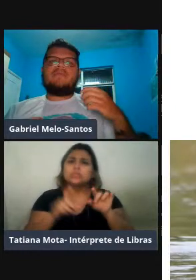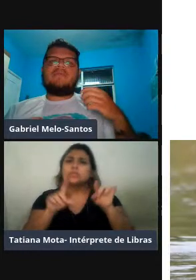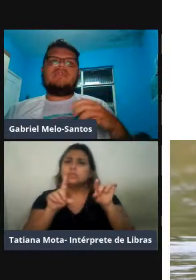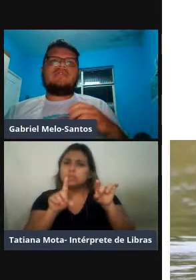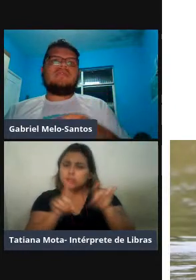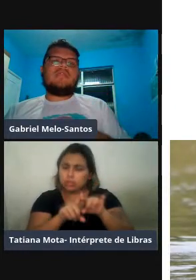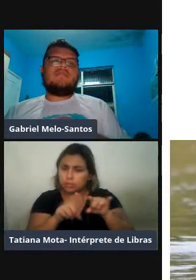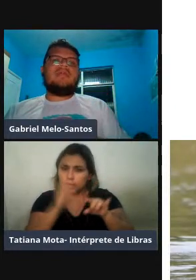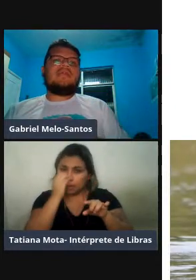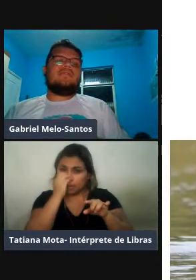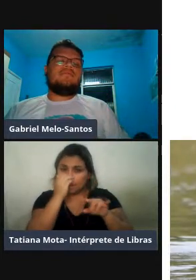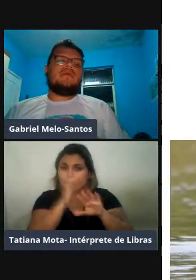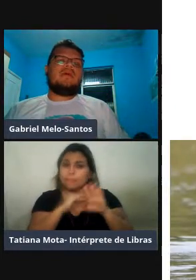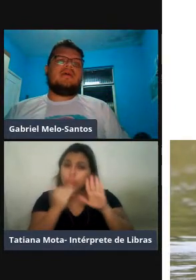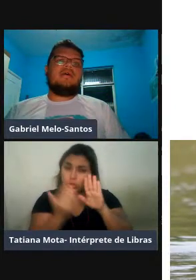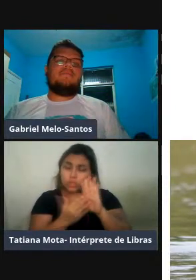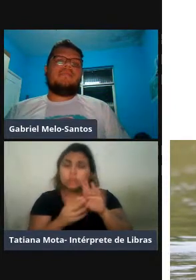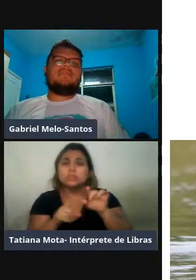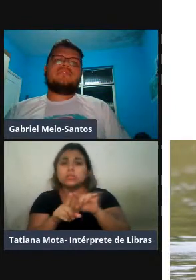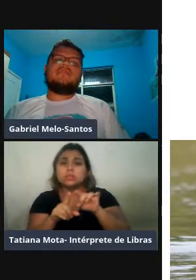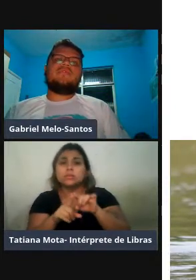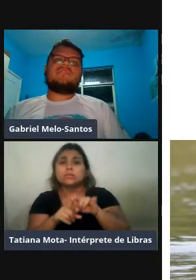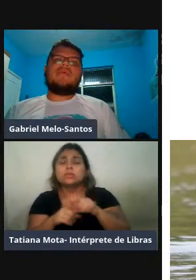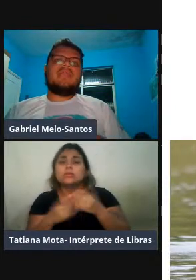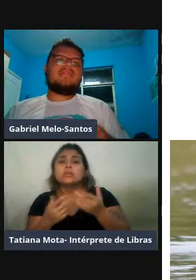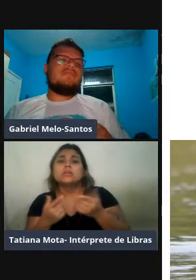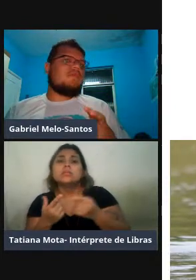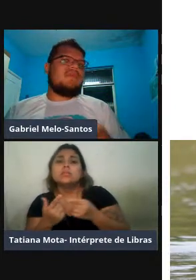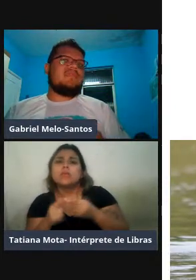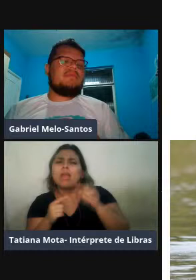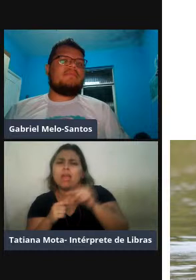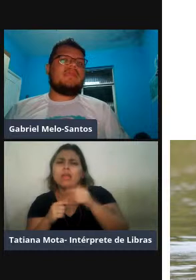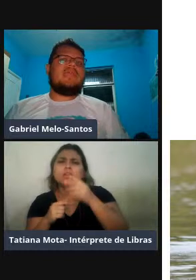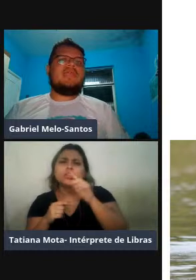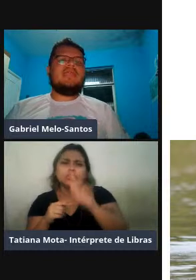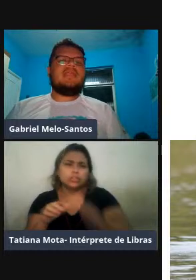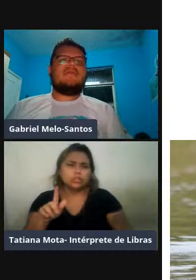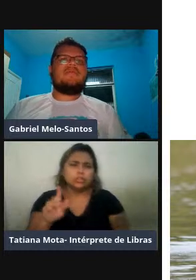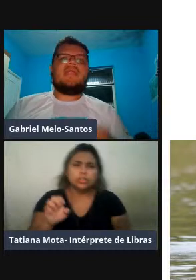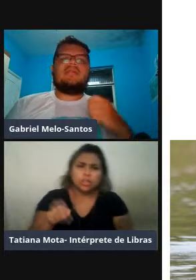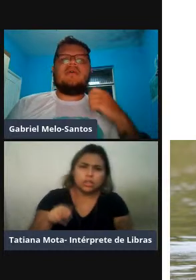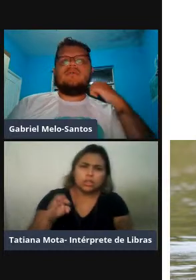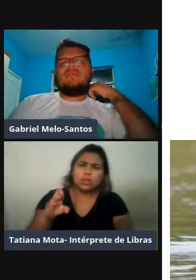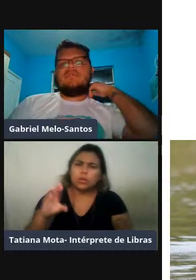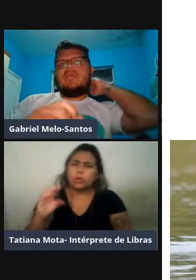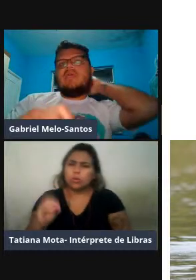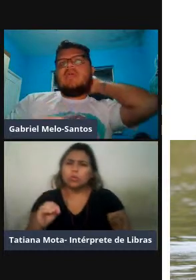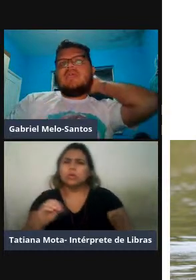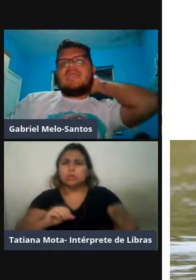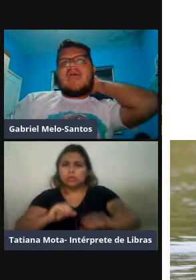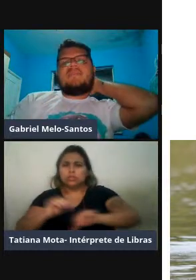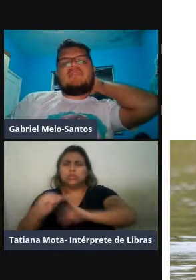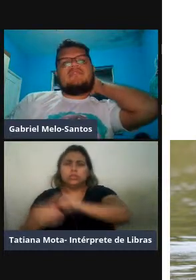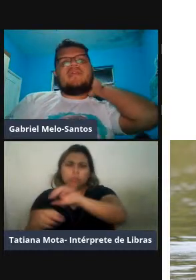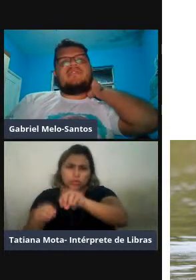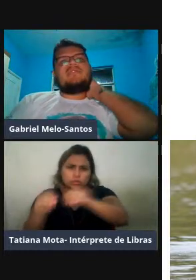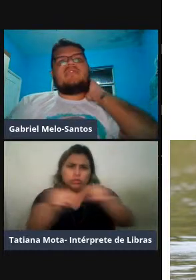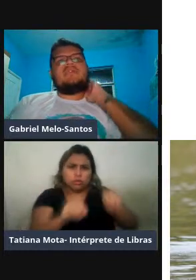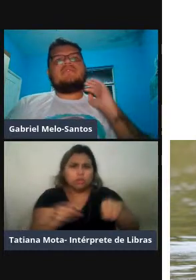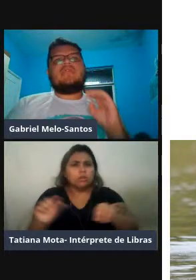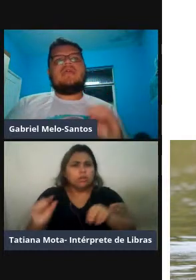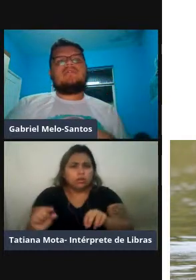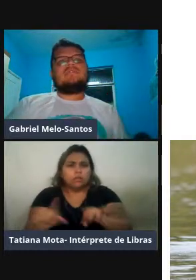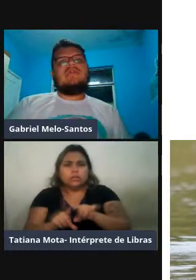porque ele é um gênero que tem uma distribuição relativamente pequena, comparado a outros, em hábitos